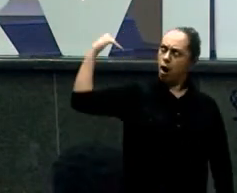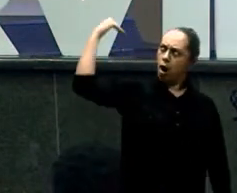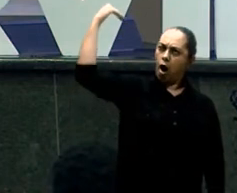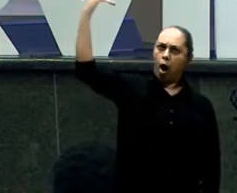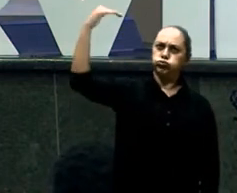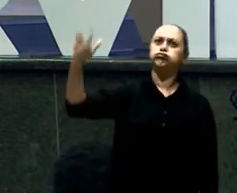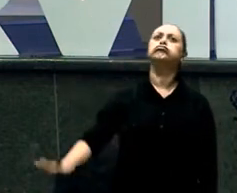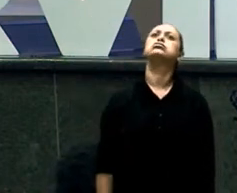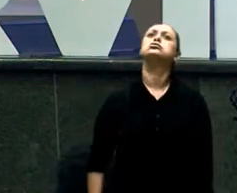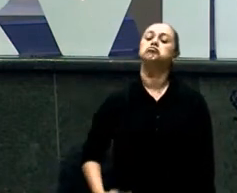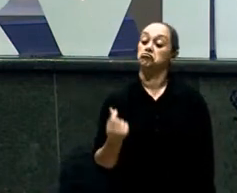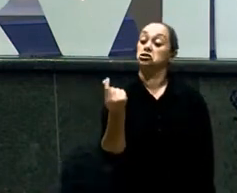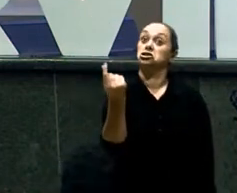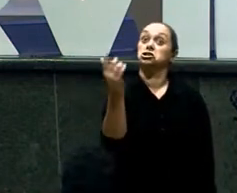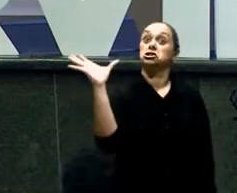Rico